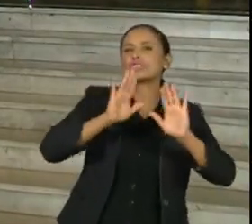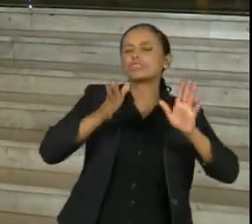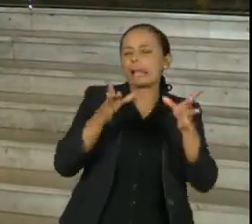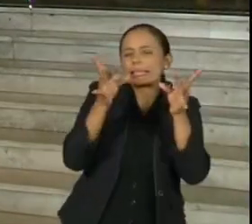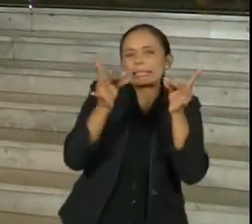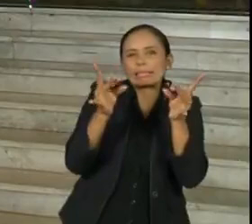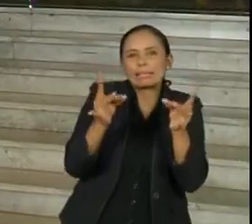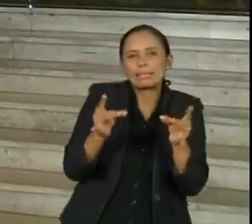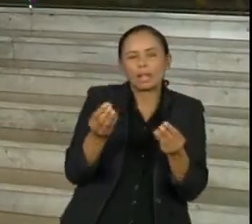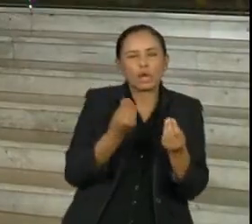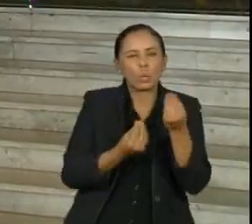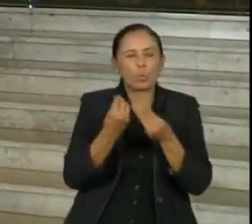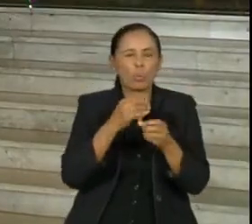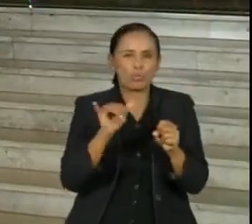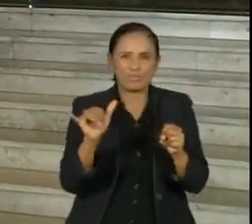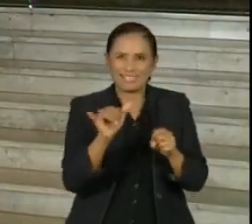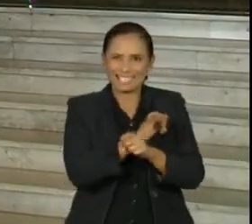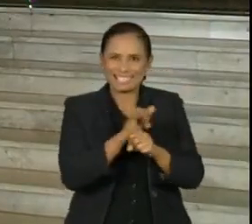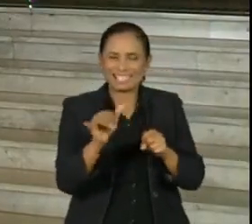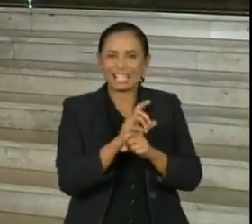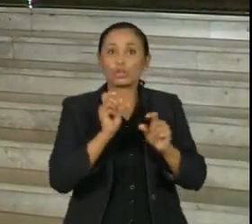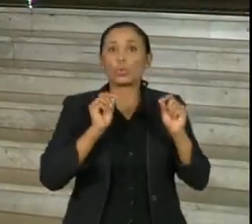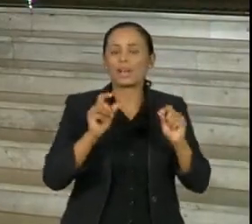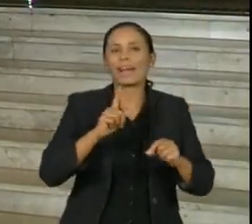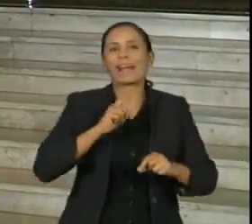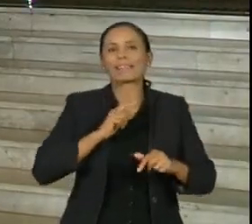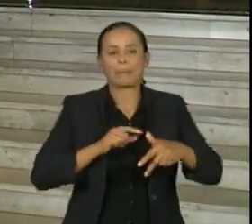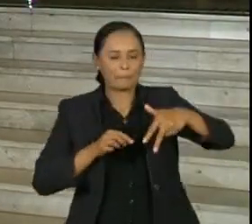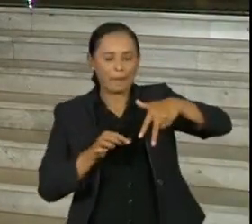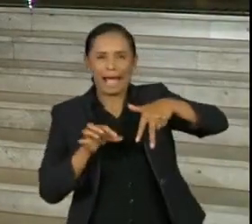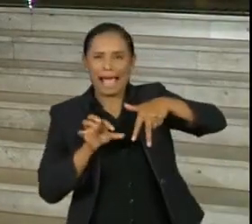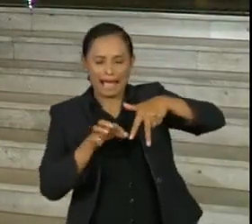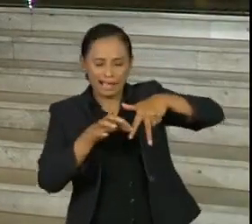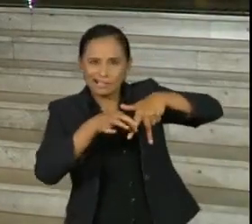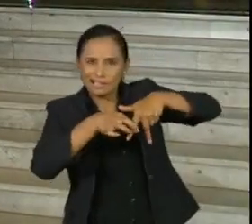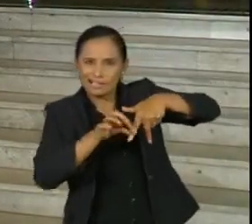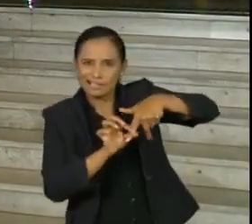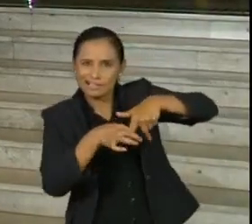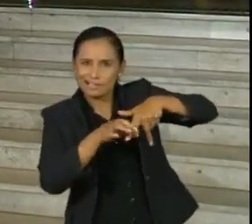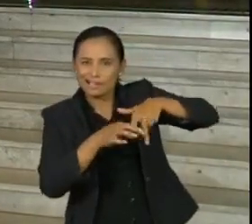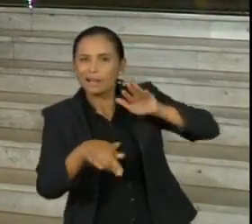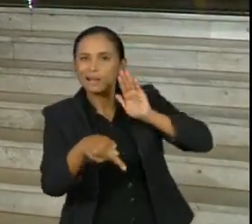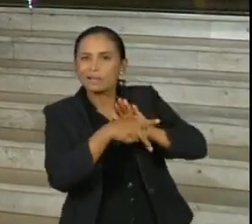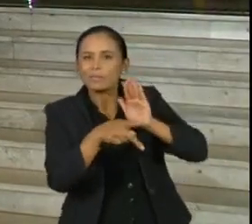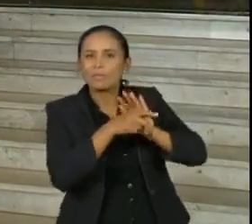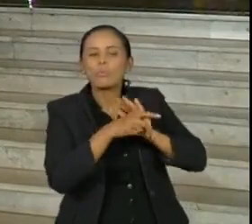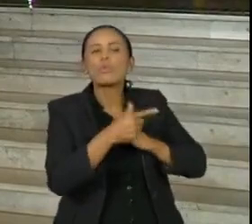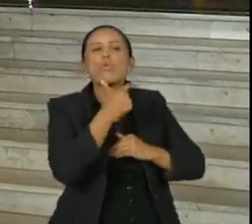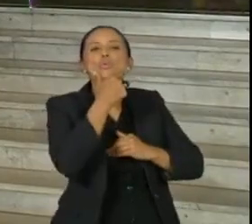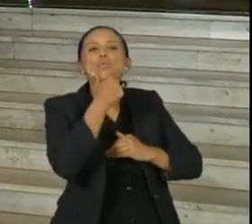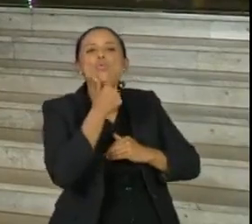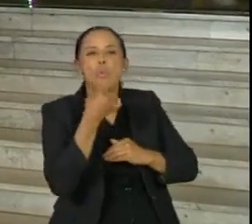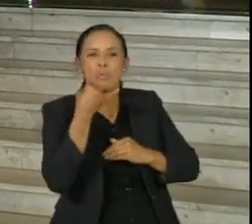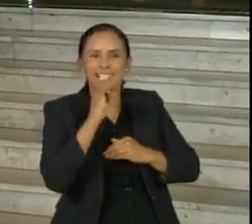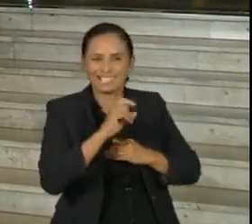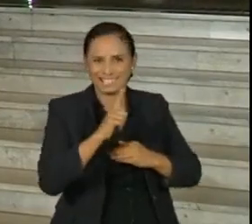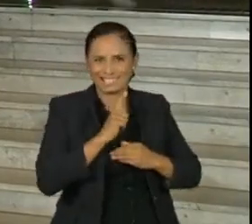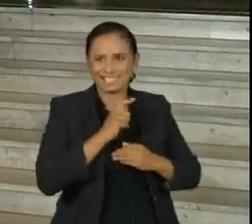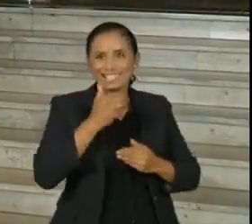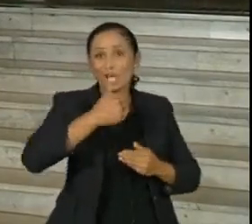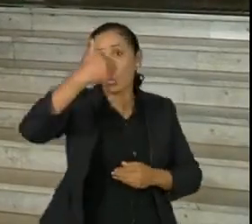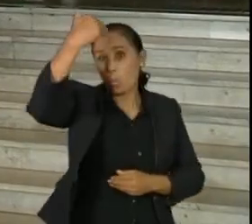a compra de tornozeleiras eletrônicas que serão colocadas nos homens acusados de